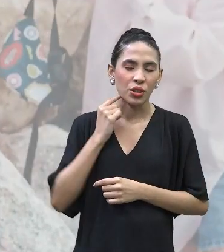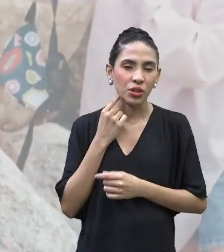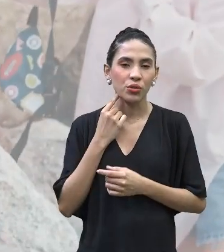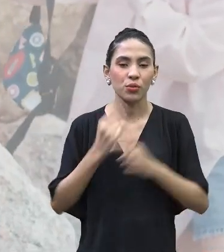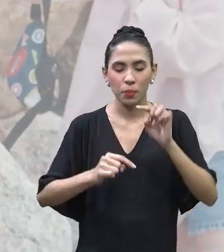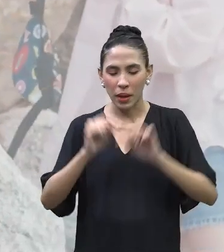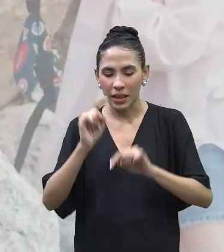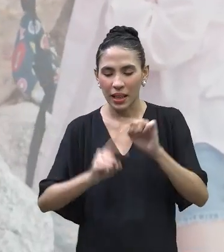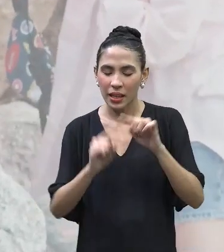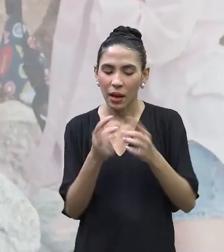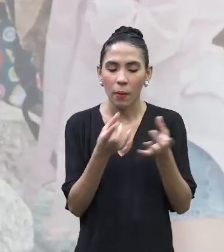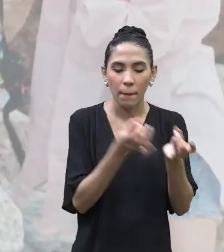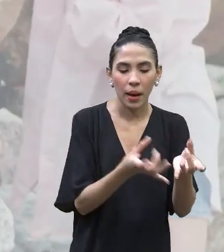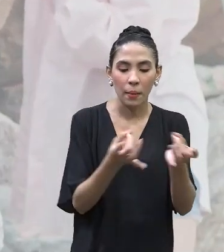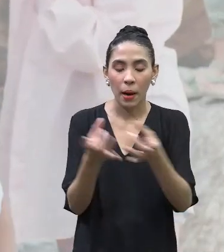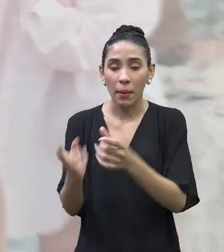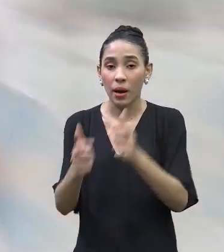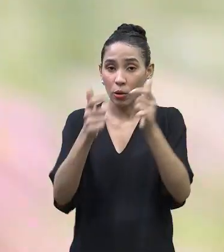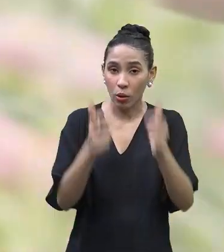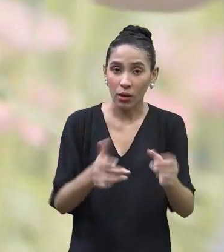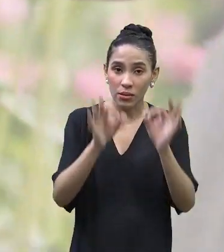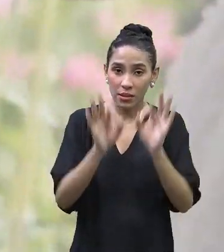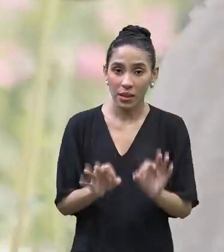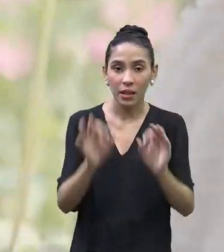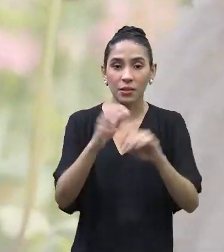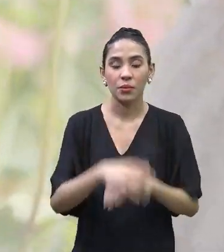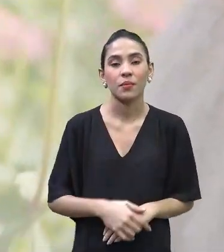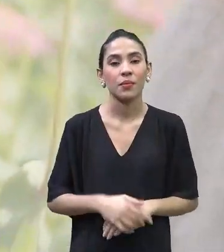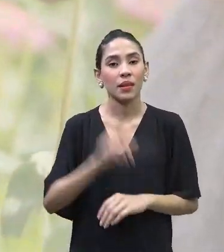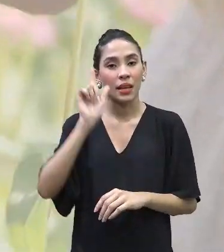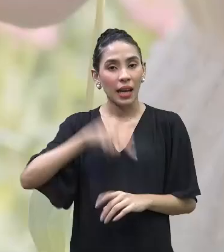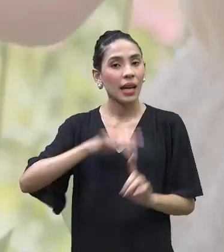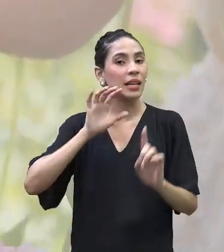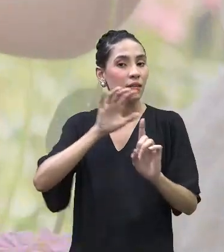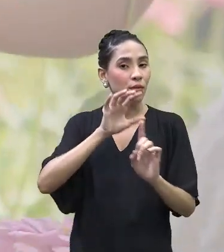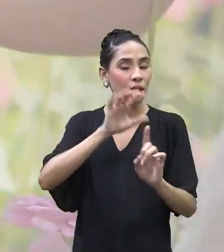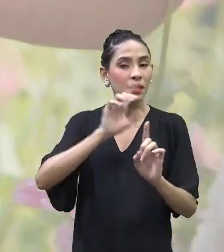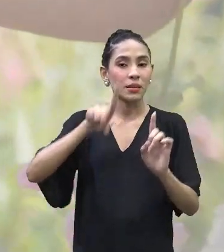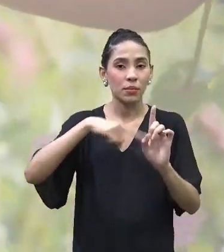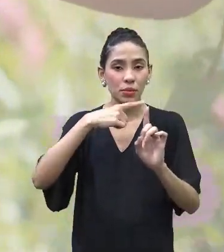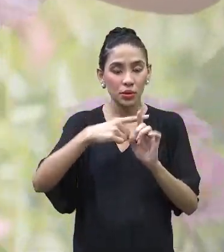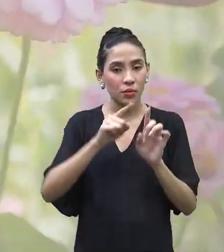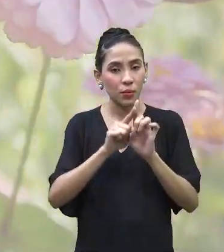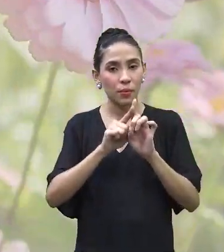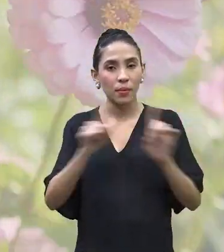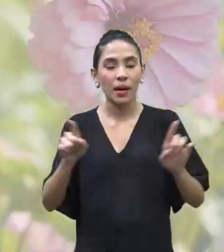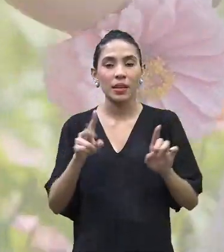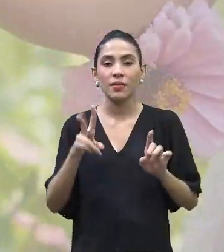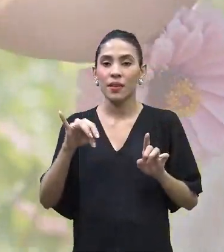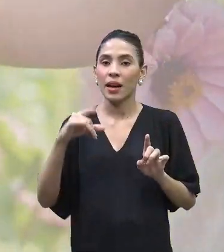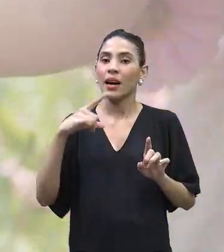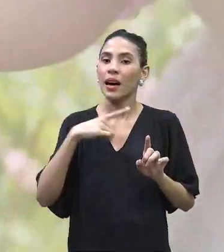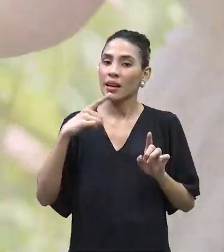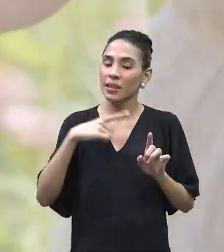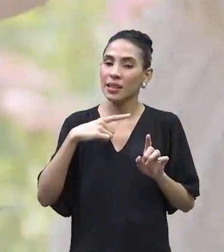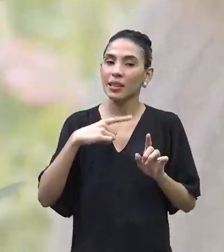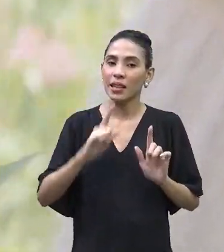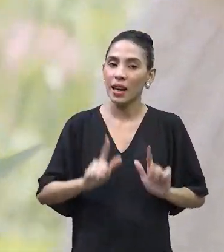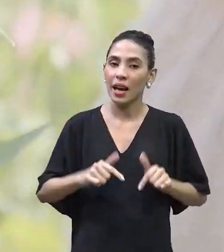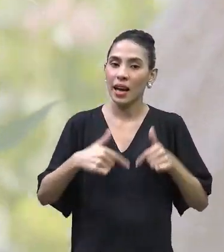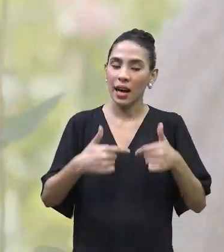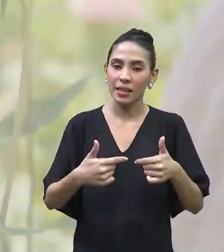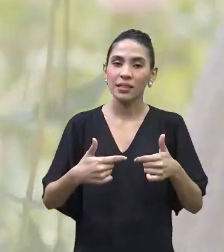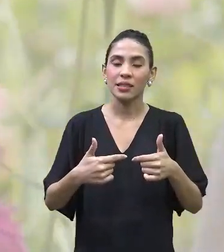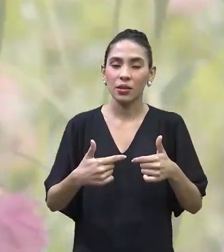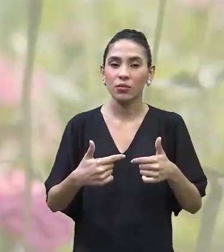para o ambiente correto. São impactos positivos, mas que vão ter interferência inclusive na nossa